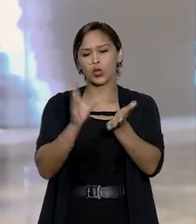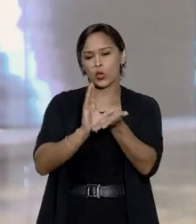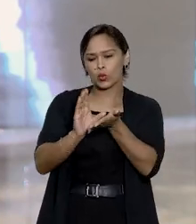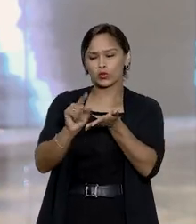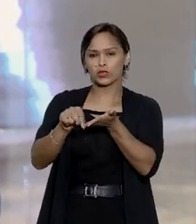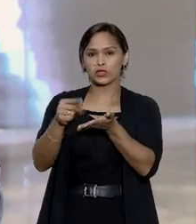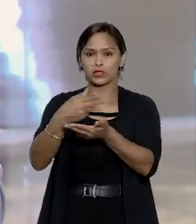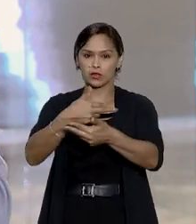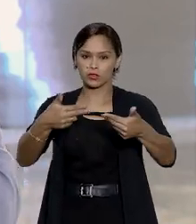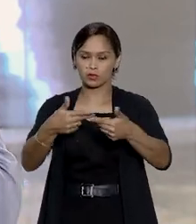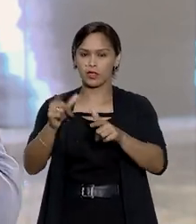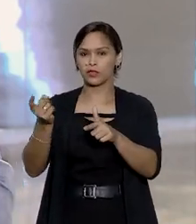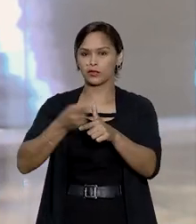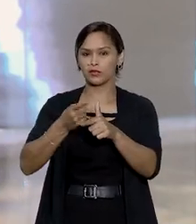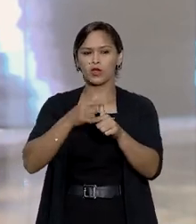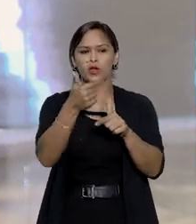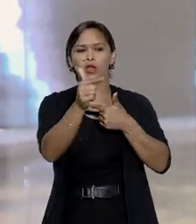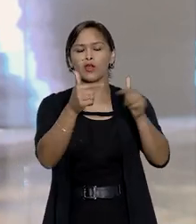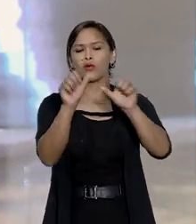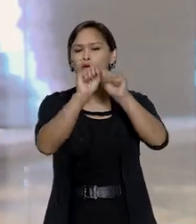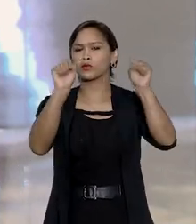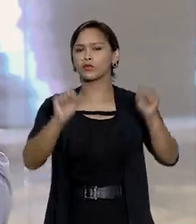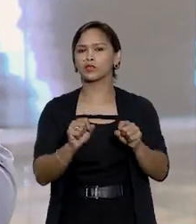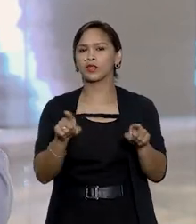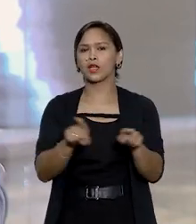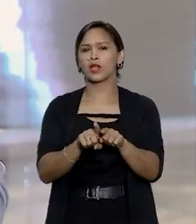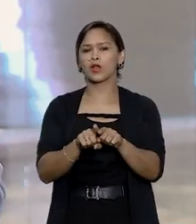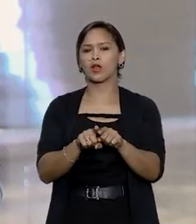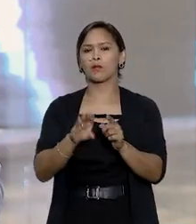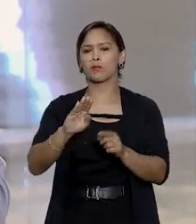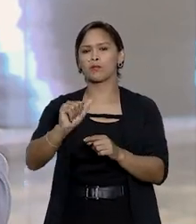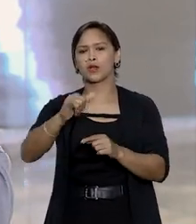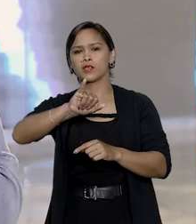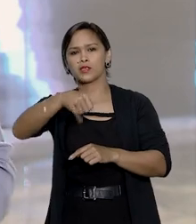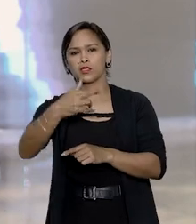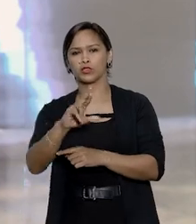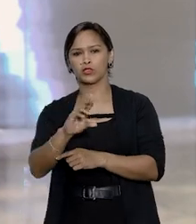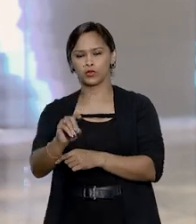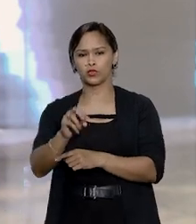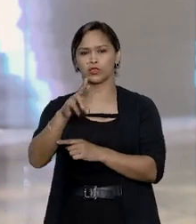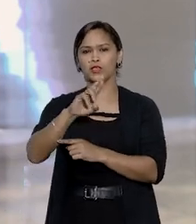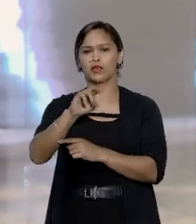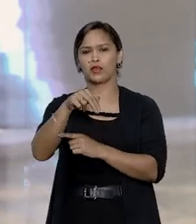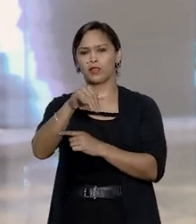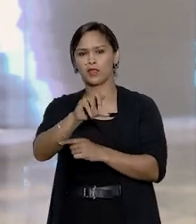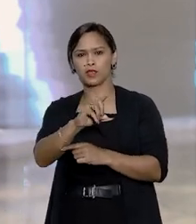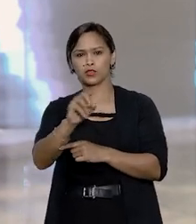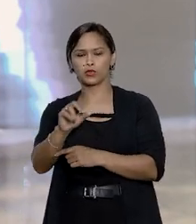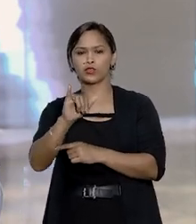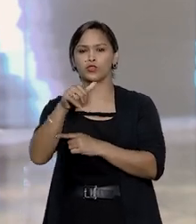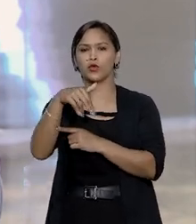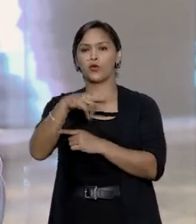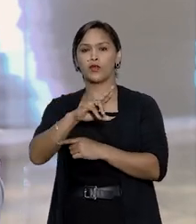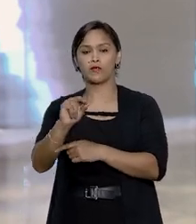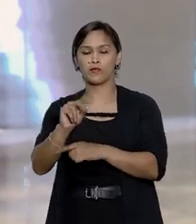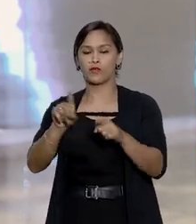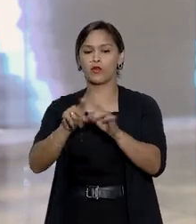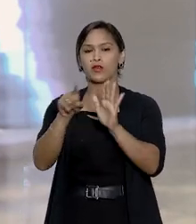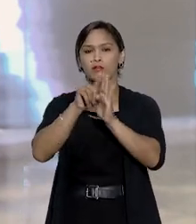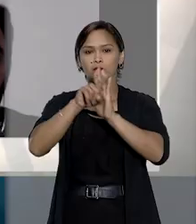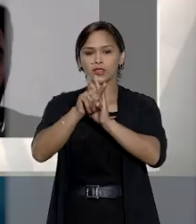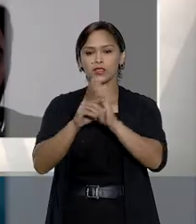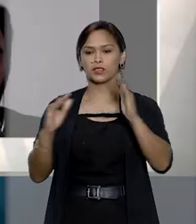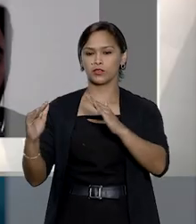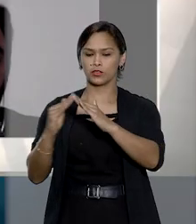bens dos devedores em outros sistemas, como o Bacenjude, o Renajude, o Infojude e pesquisa de